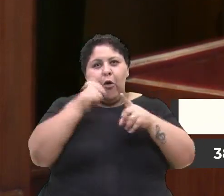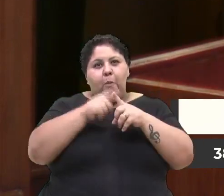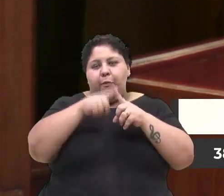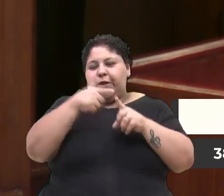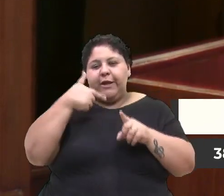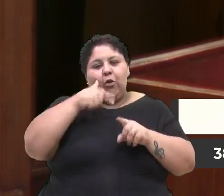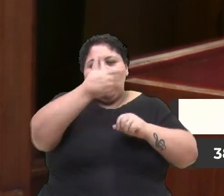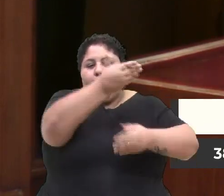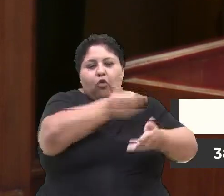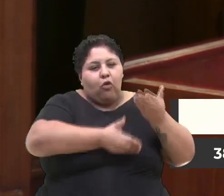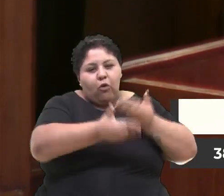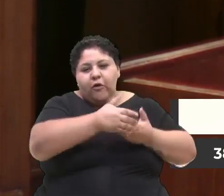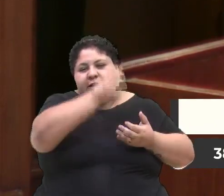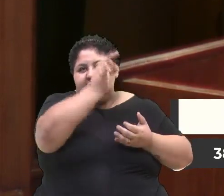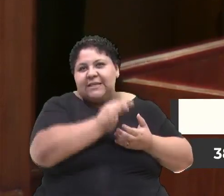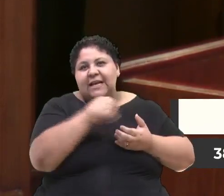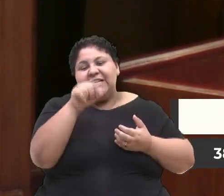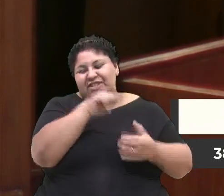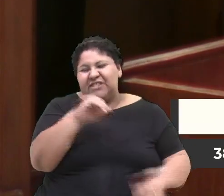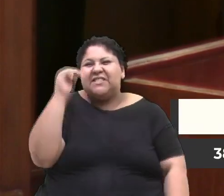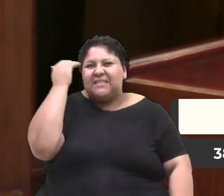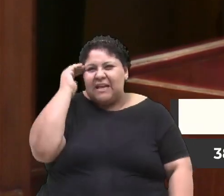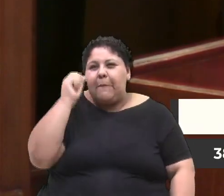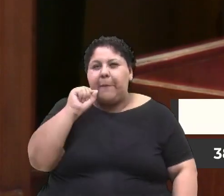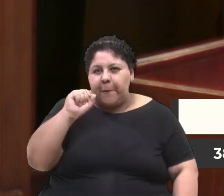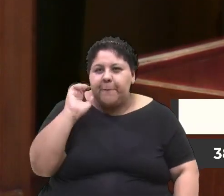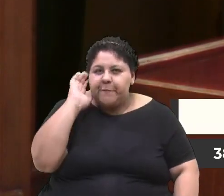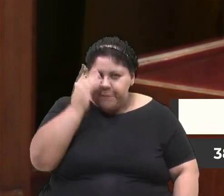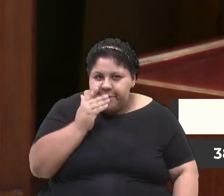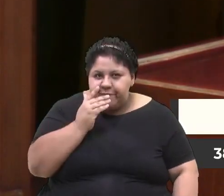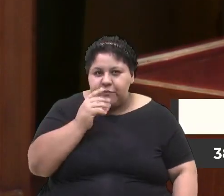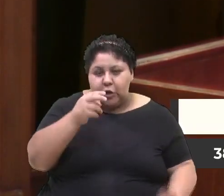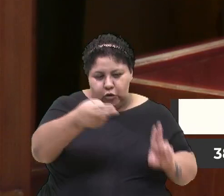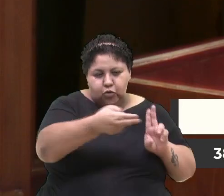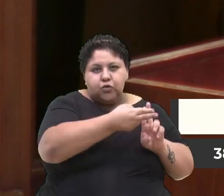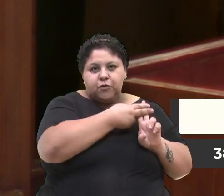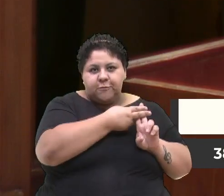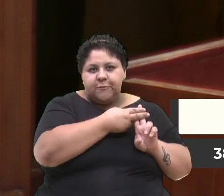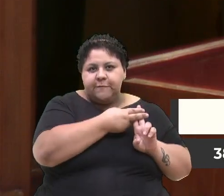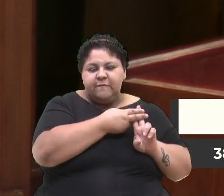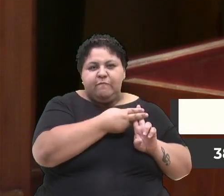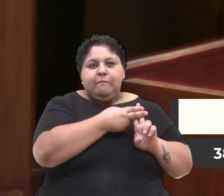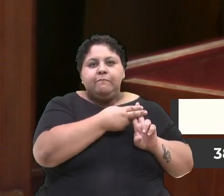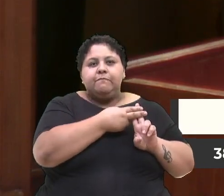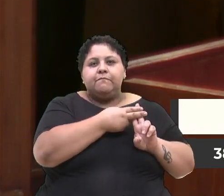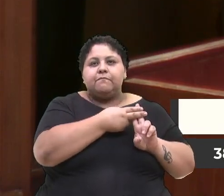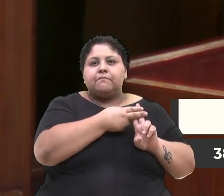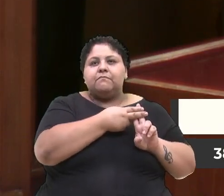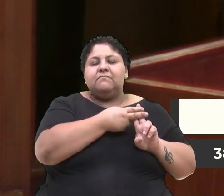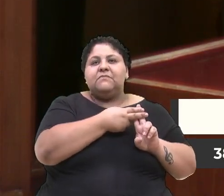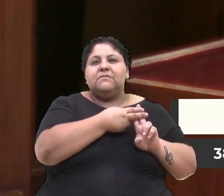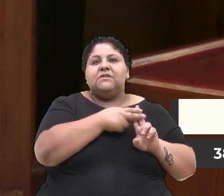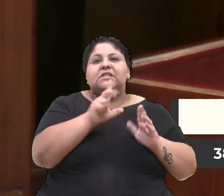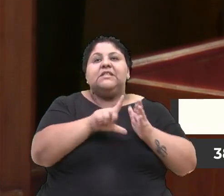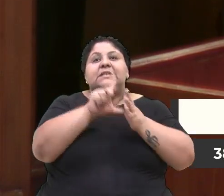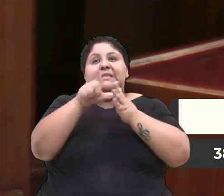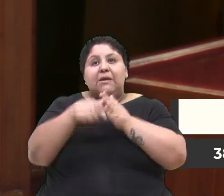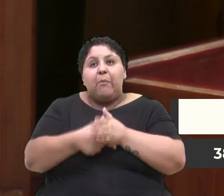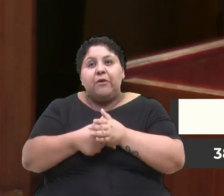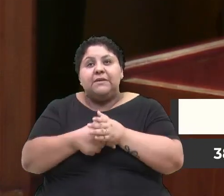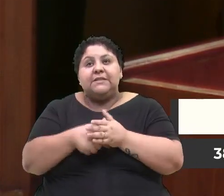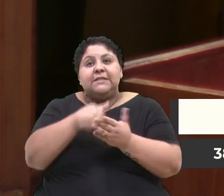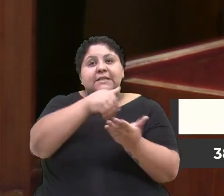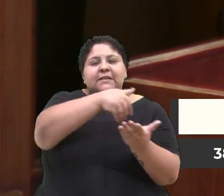certo, a gente sabe como funciona isso no SUS, e ela acabou sendo demitida,